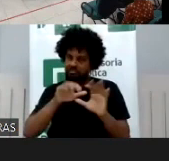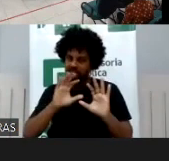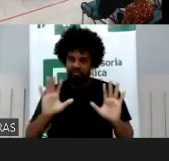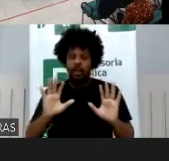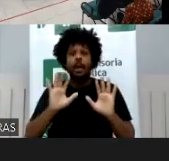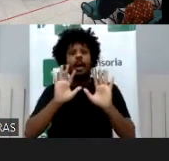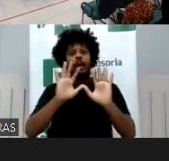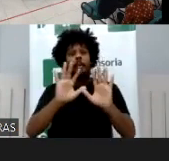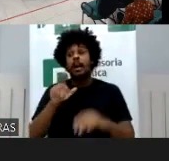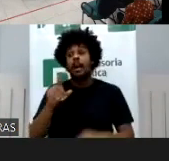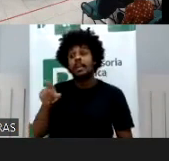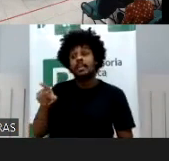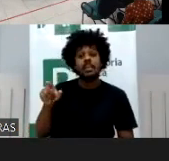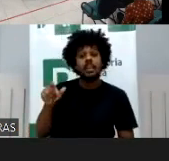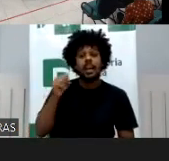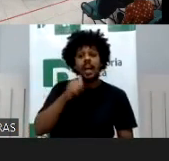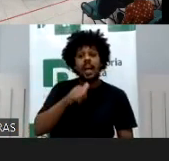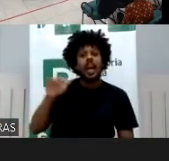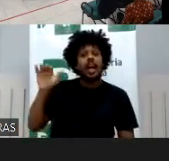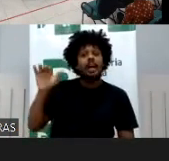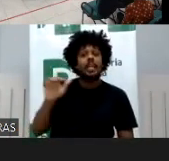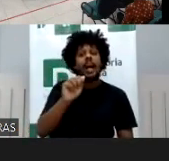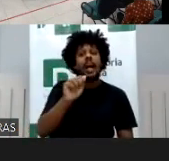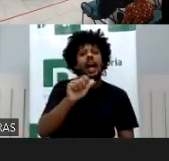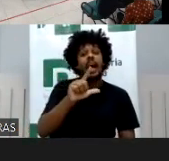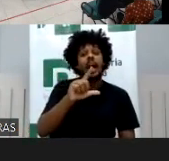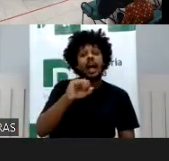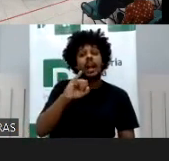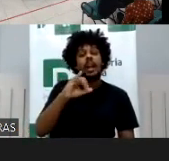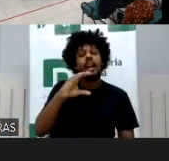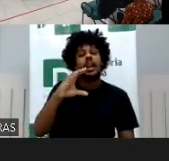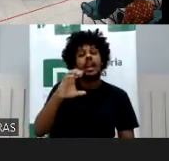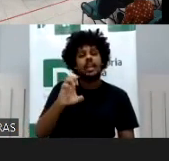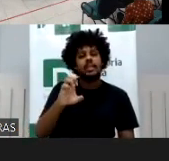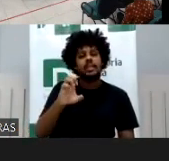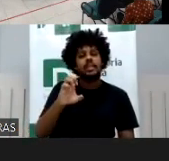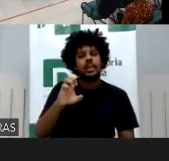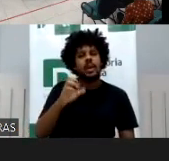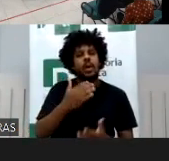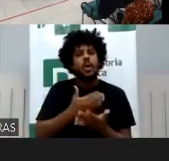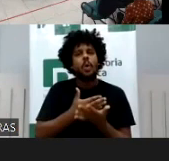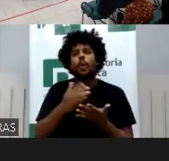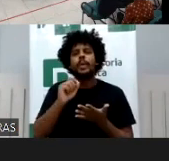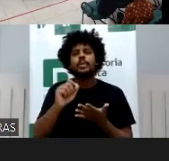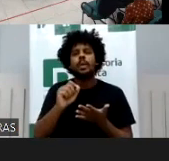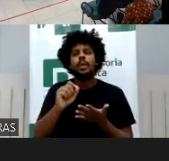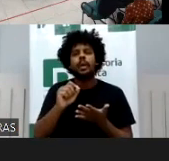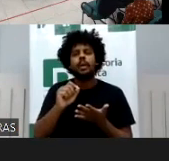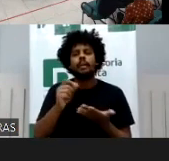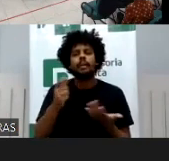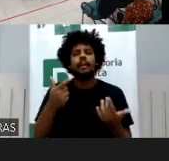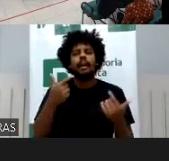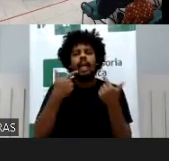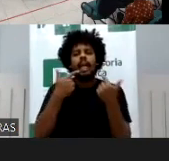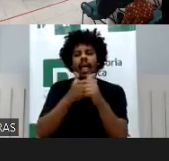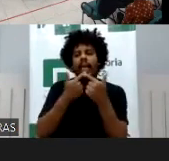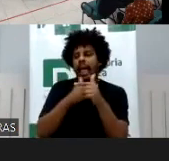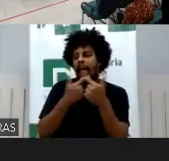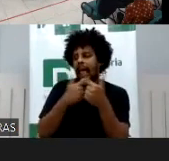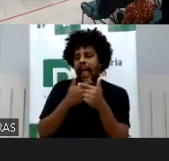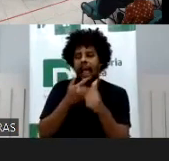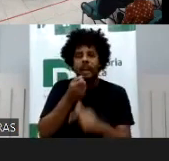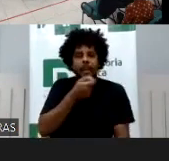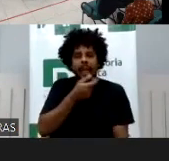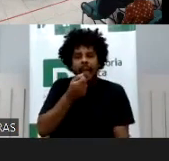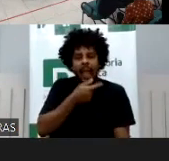começou a ser usada como meme político, pelos dois lados, como memes da Alice contra o outro lado,